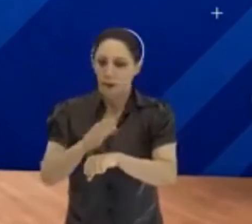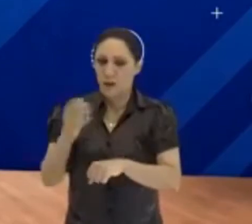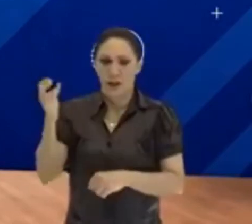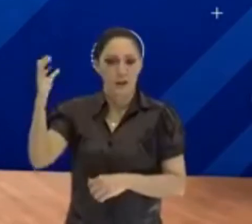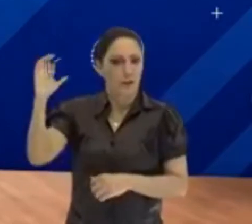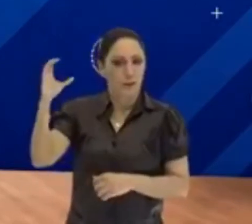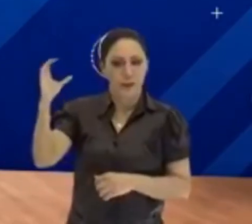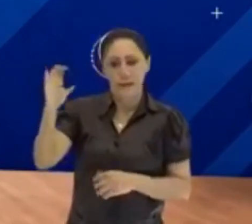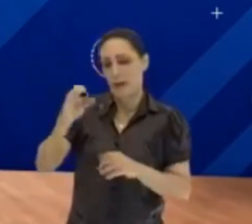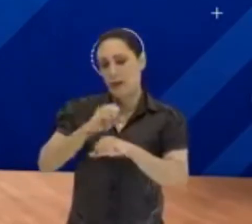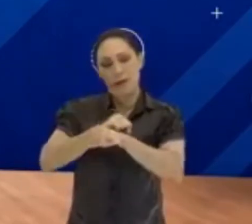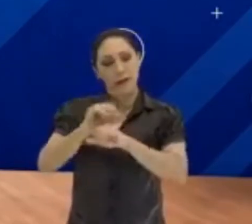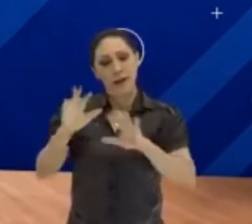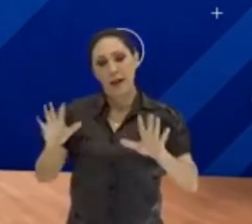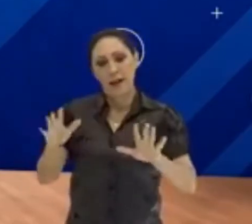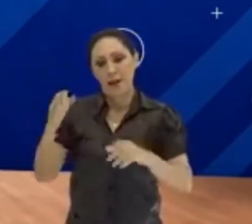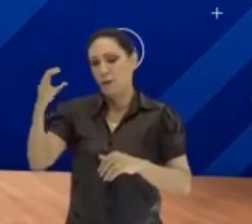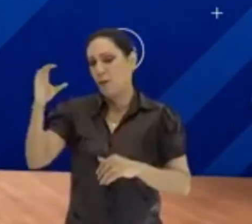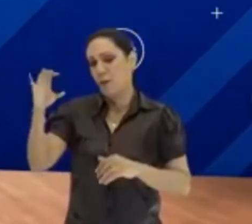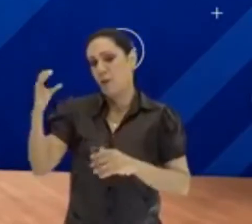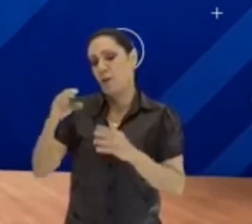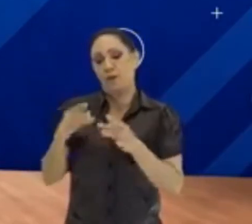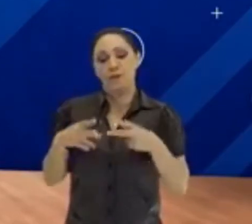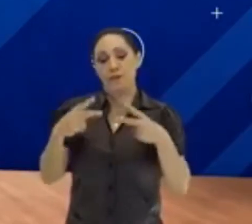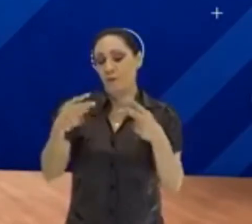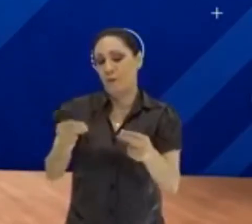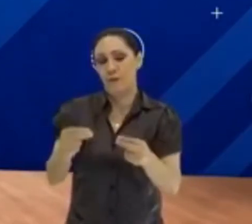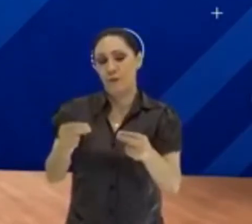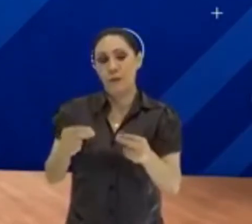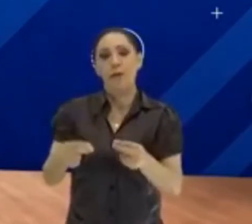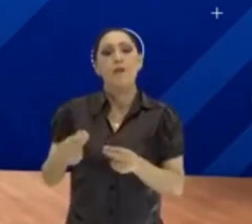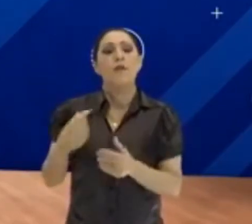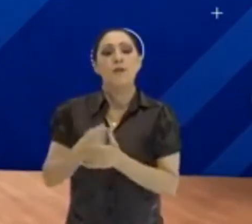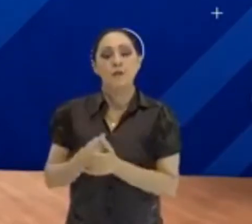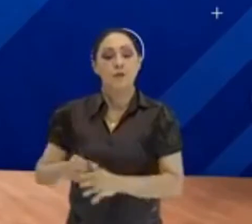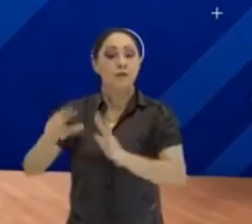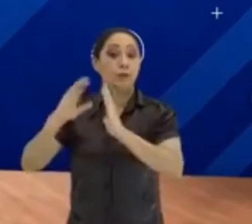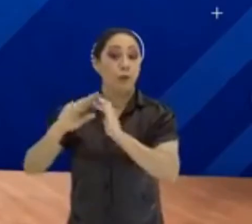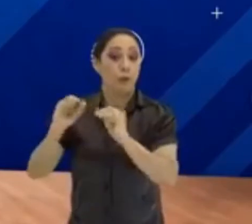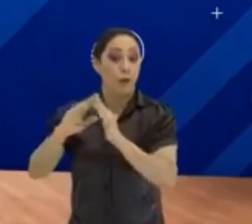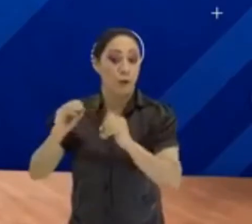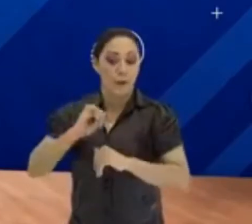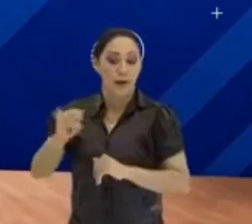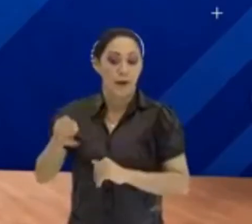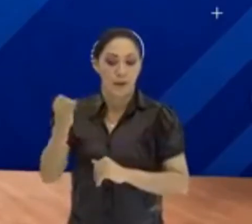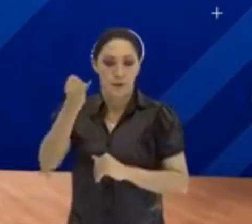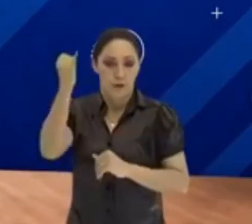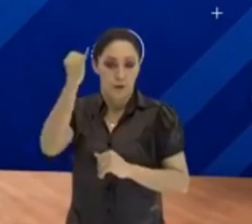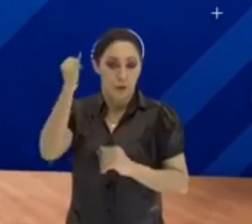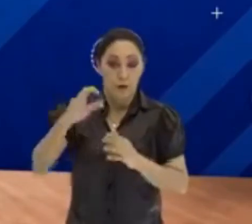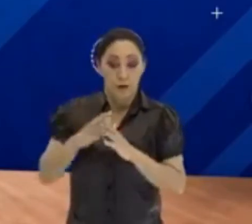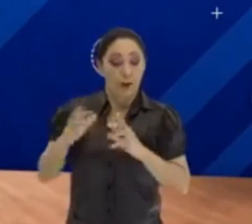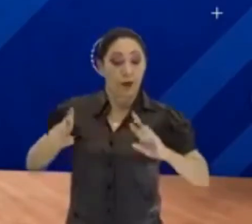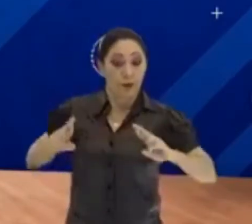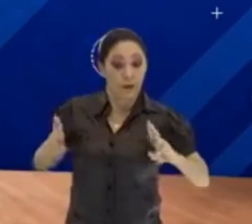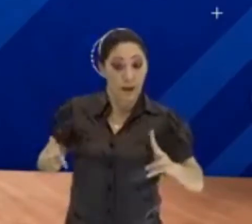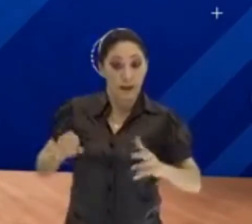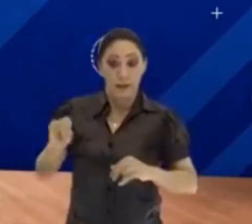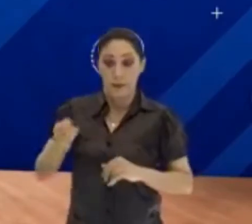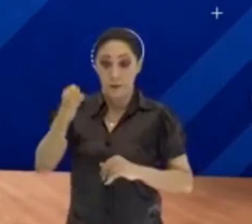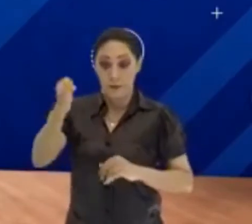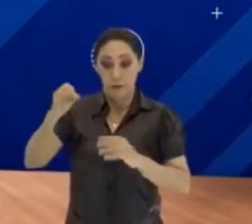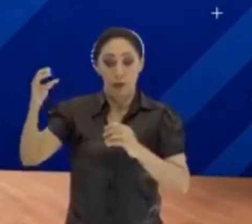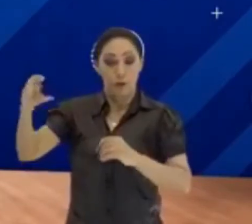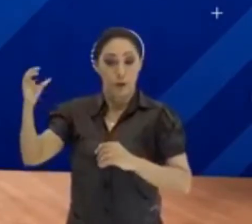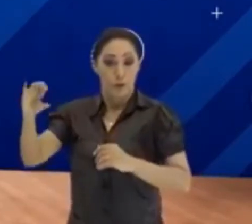é claro. O mercado não está querendo te presentear. O mercado está te querendo te comprar juros. E a diferença desses juros que o mercado te cobra